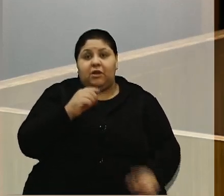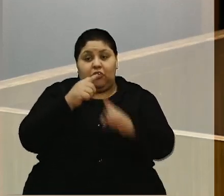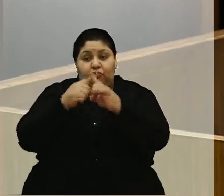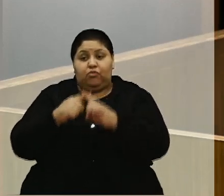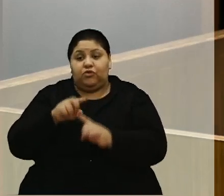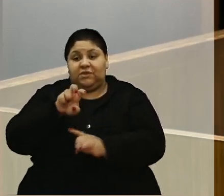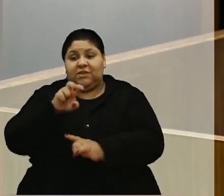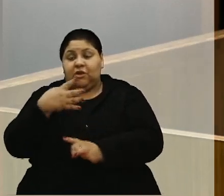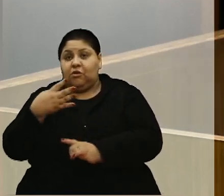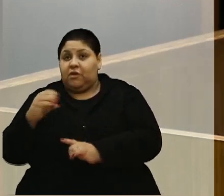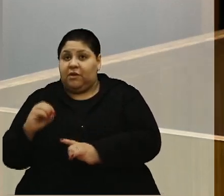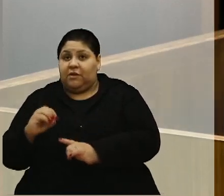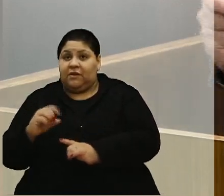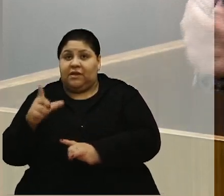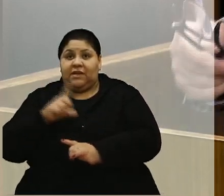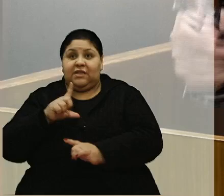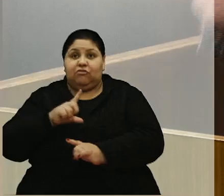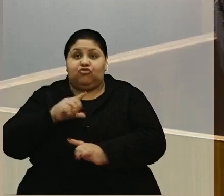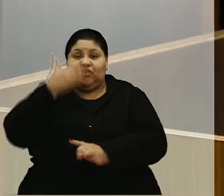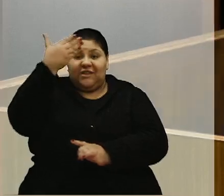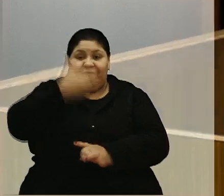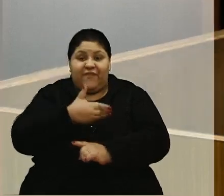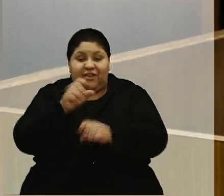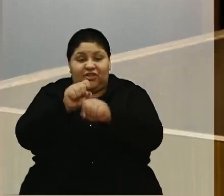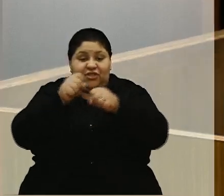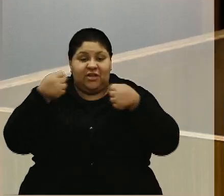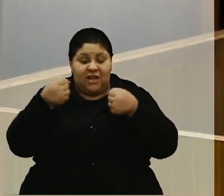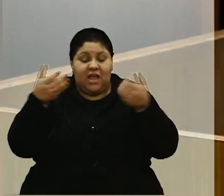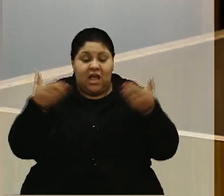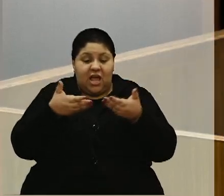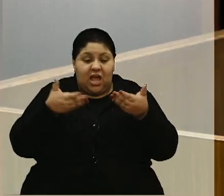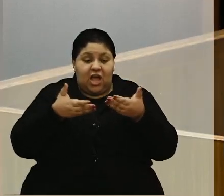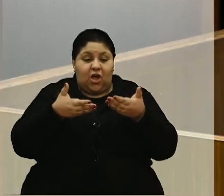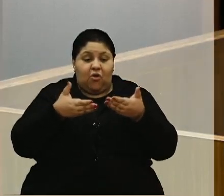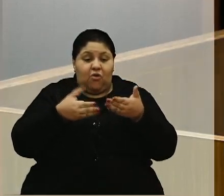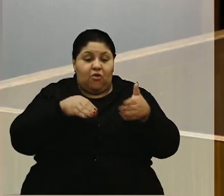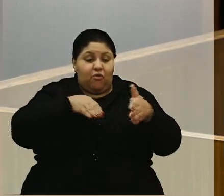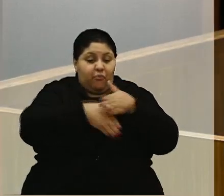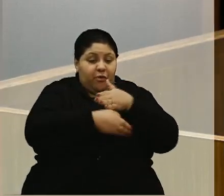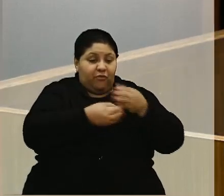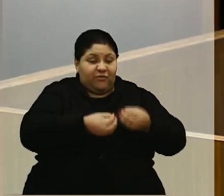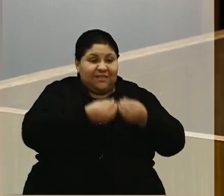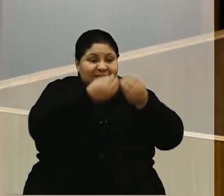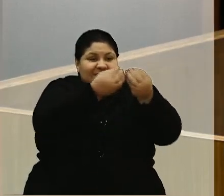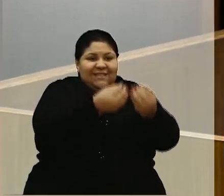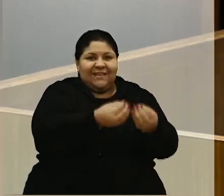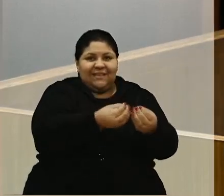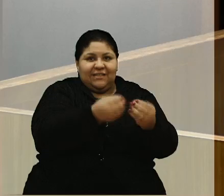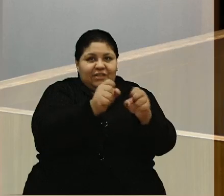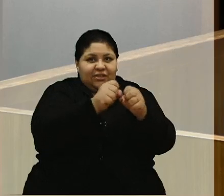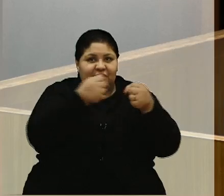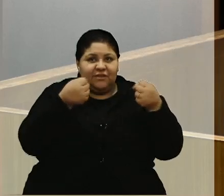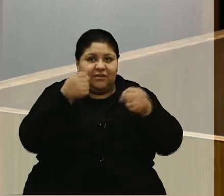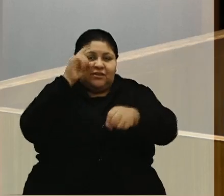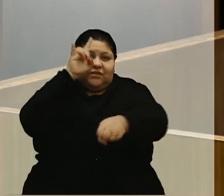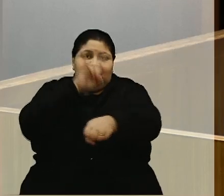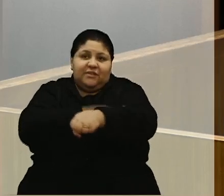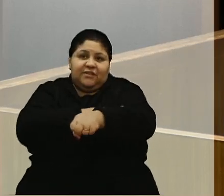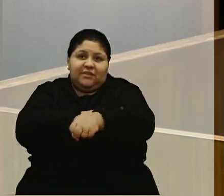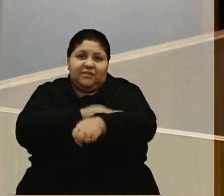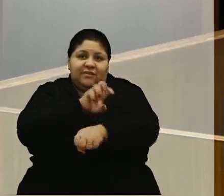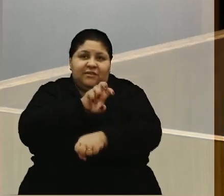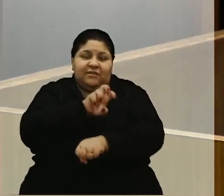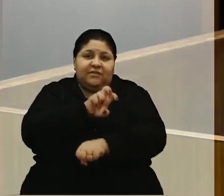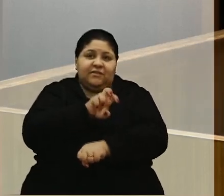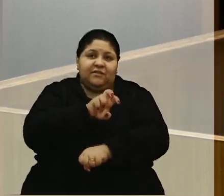janela na frente, o banco está cedendo uma janela de um por um. E os banheiros das casas 5,40 por 5